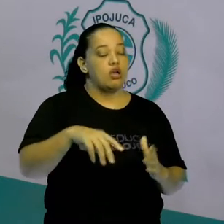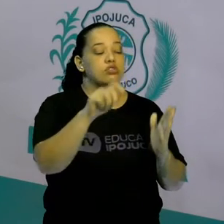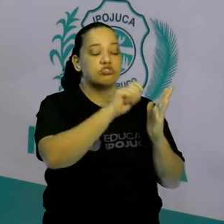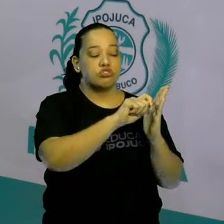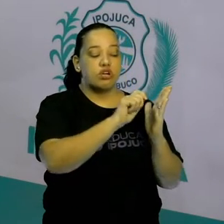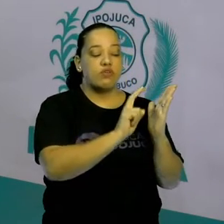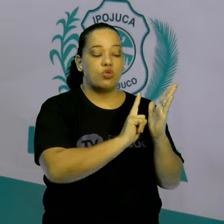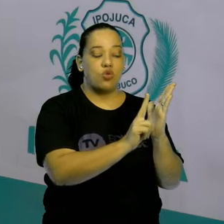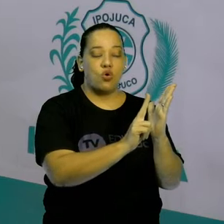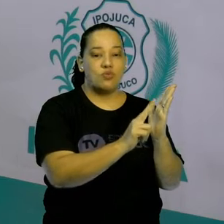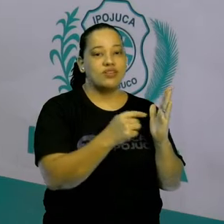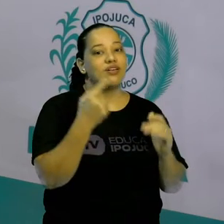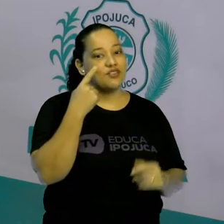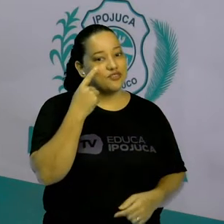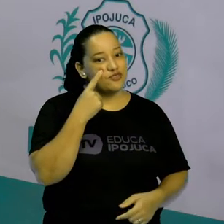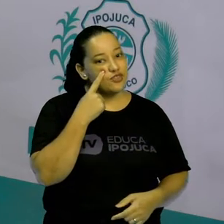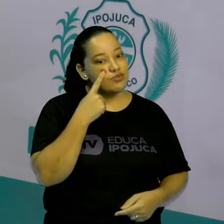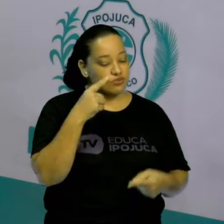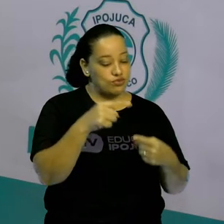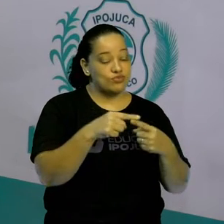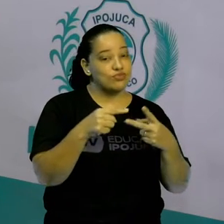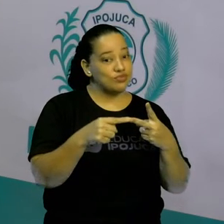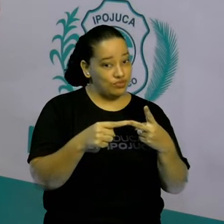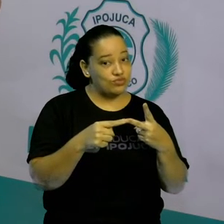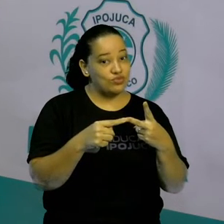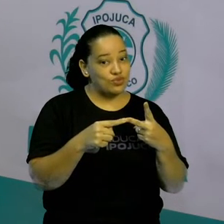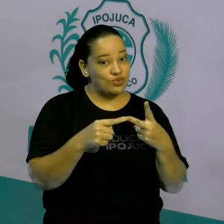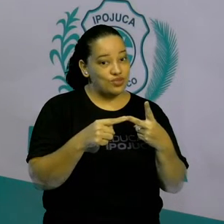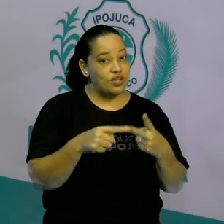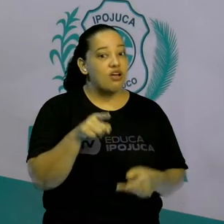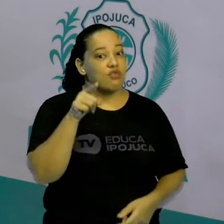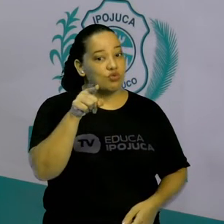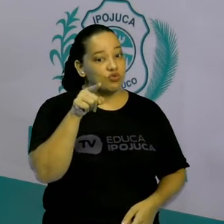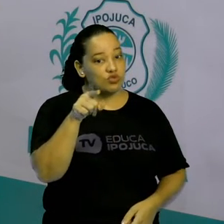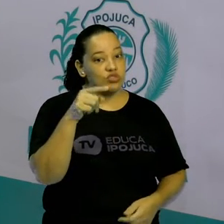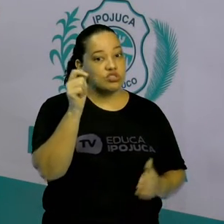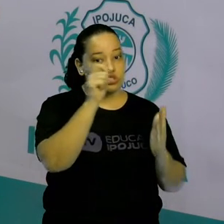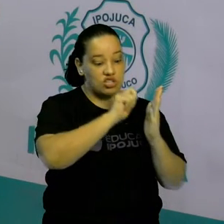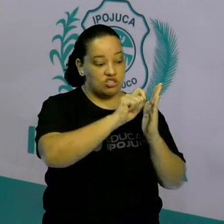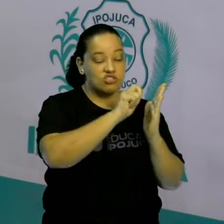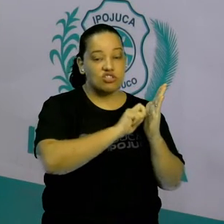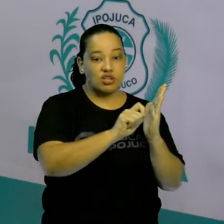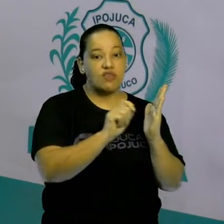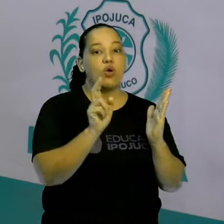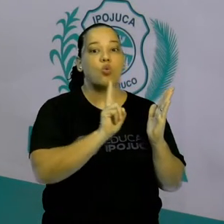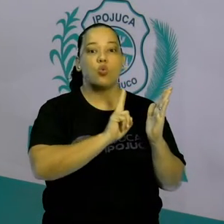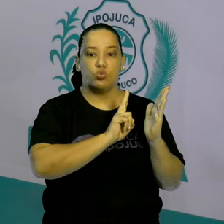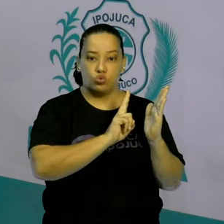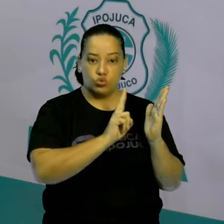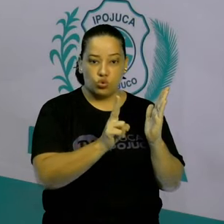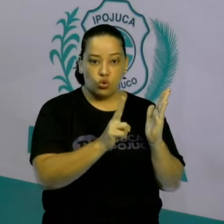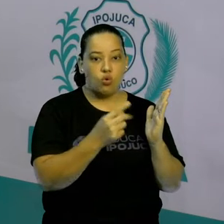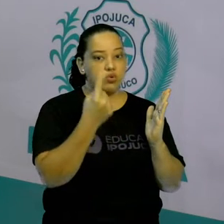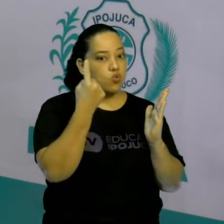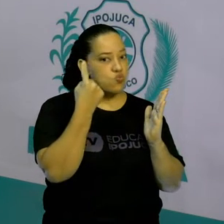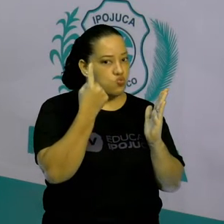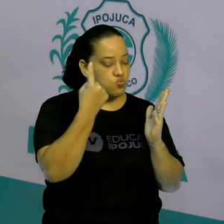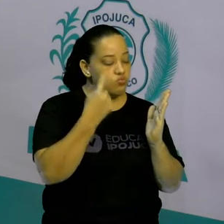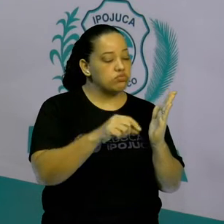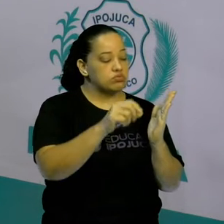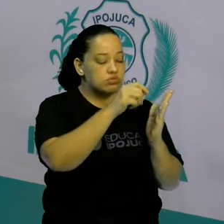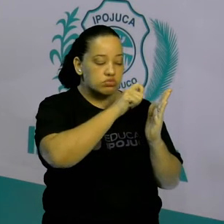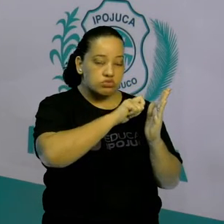dois reinos africanos, não foi, pessoal? Então, eu quero que vocês escrevam o nome de um desses dois